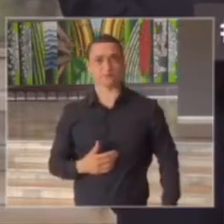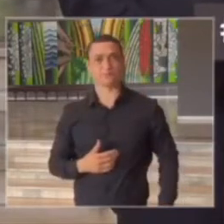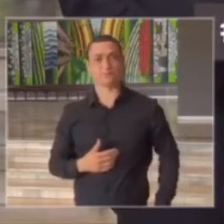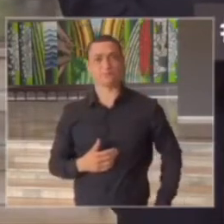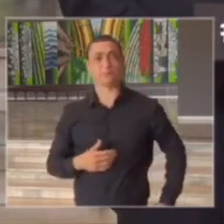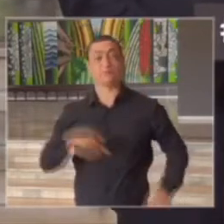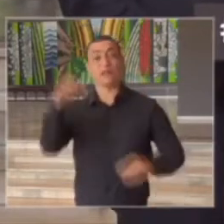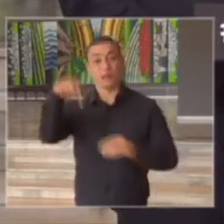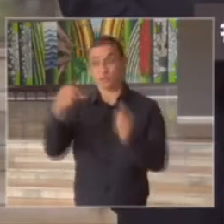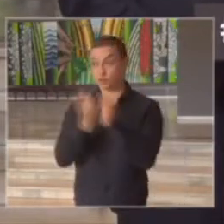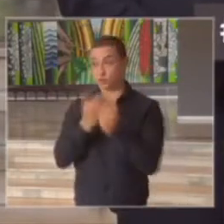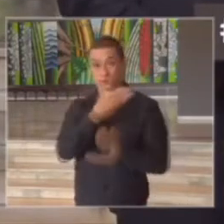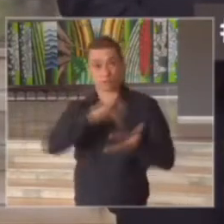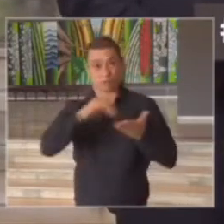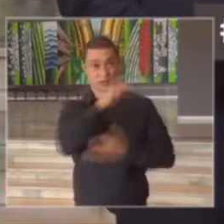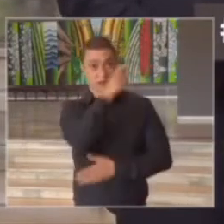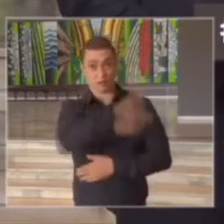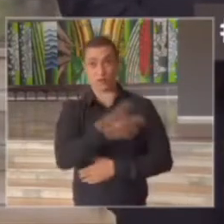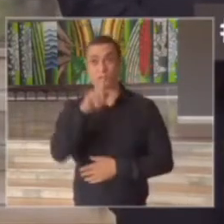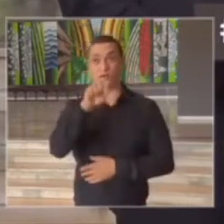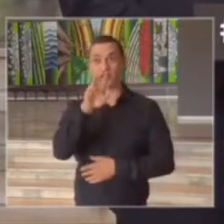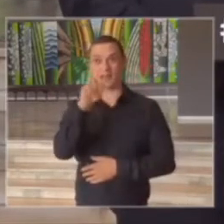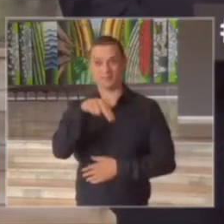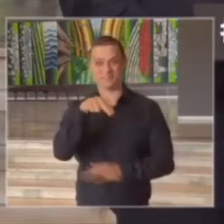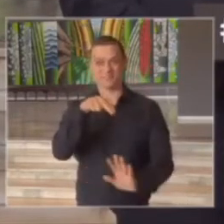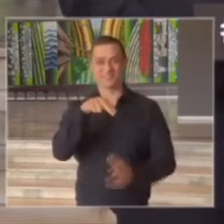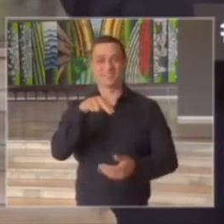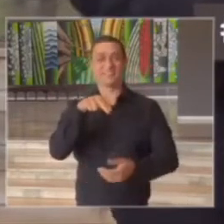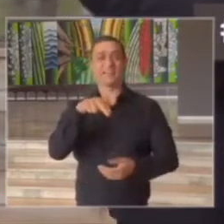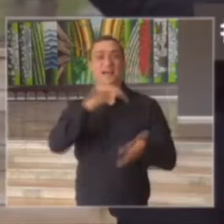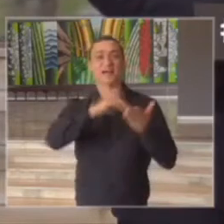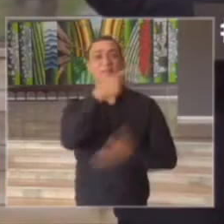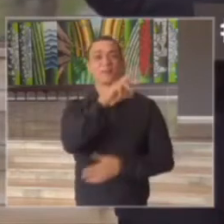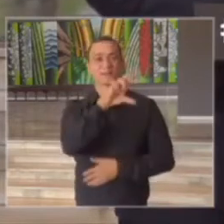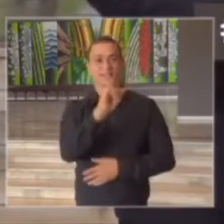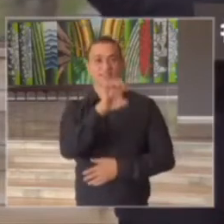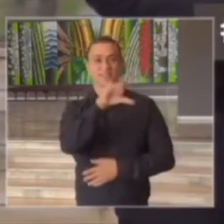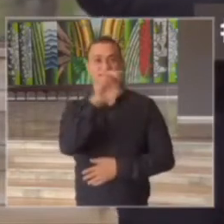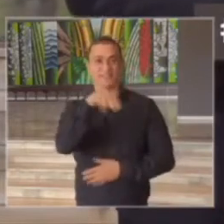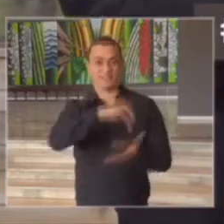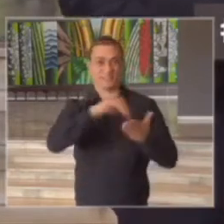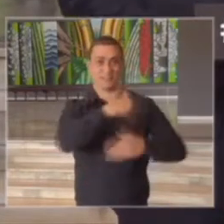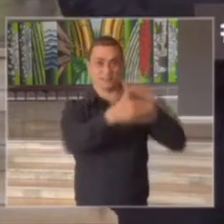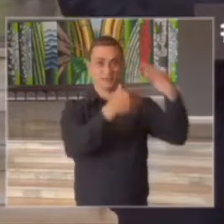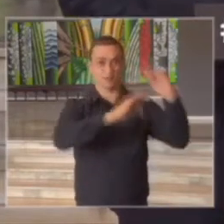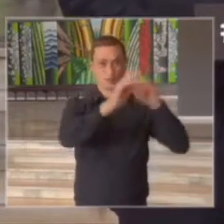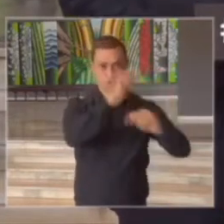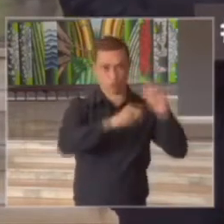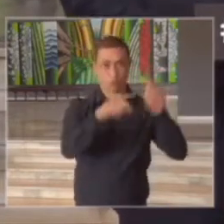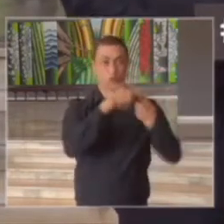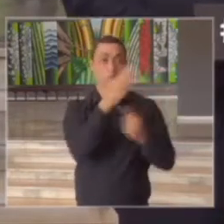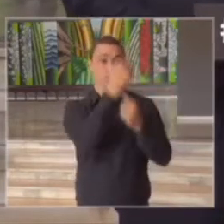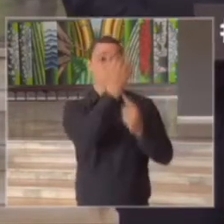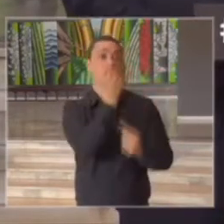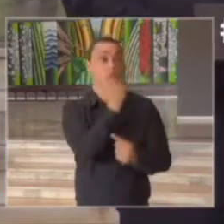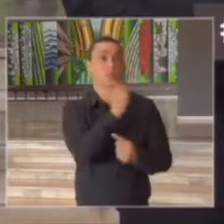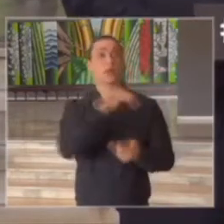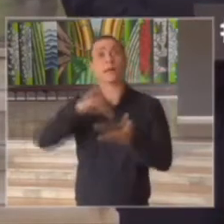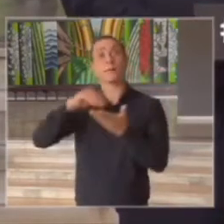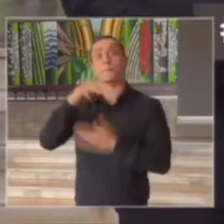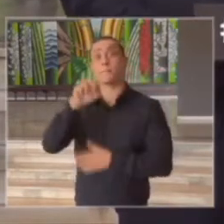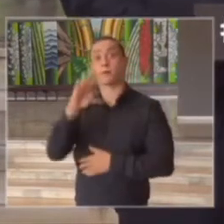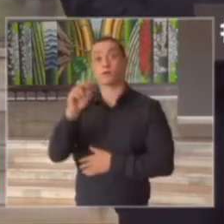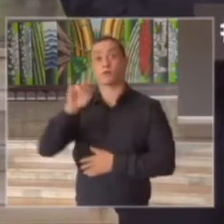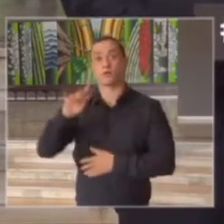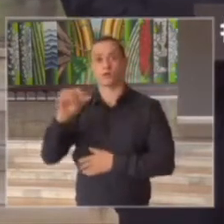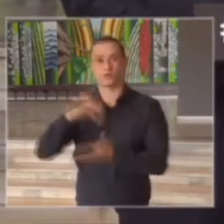Ciência e Tecnologia Marco Vignoli secretário de Desenvolvimento Regional Carlos Carvalho coordenador do Comitê de Saúde o Centro